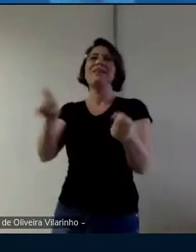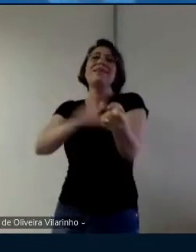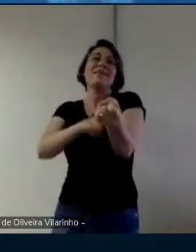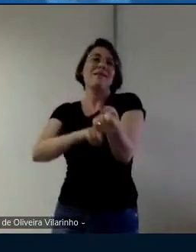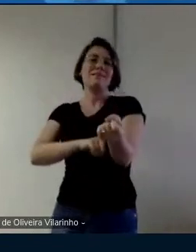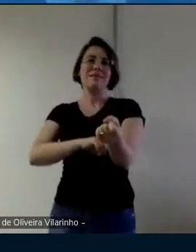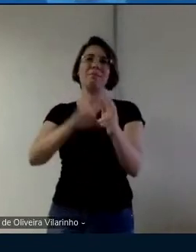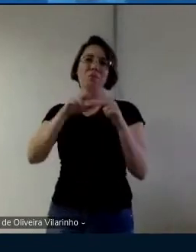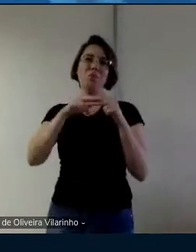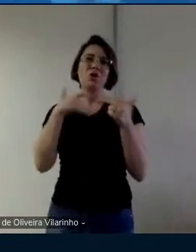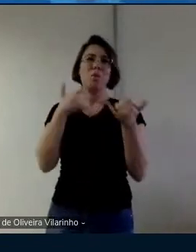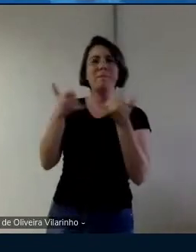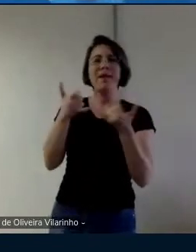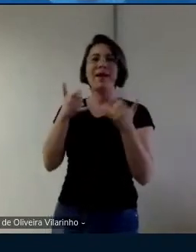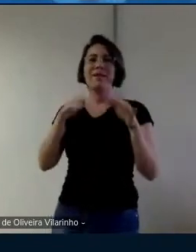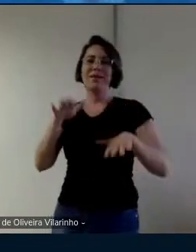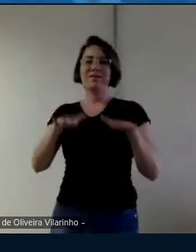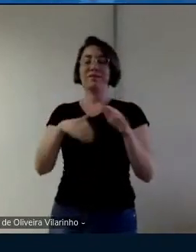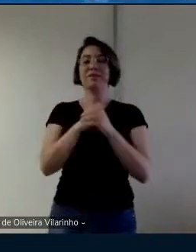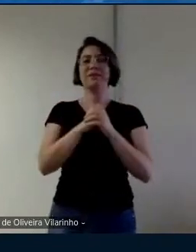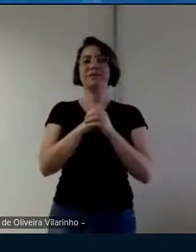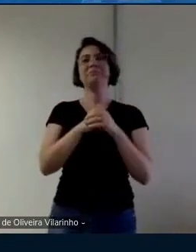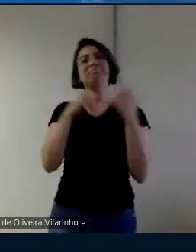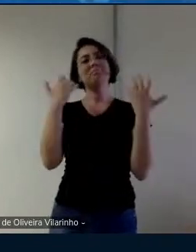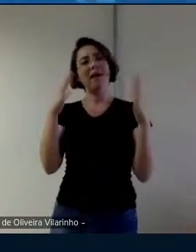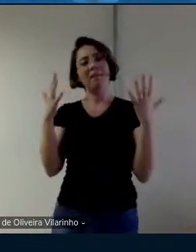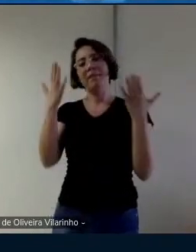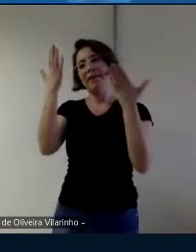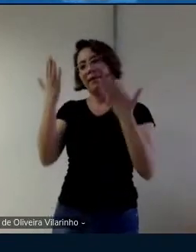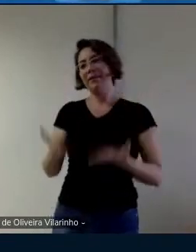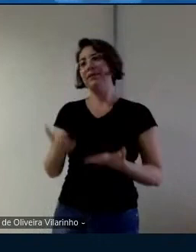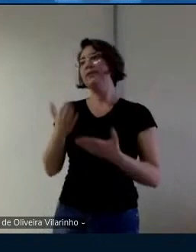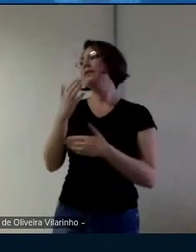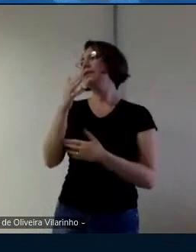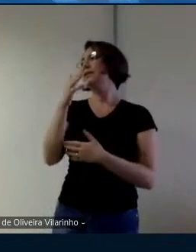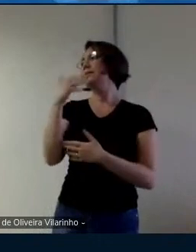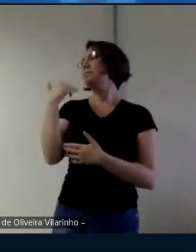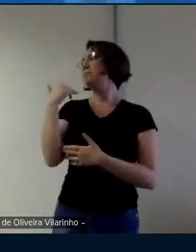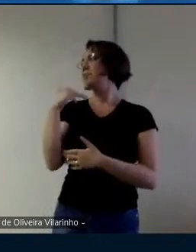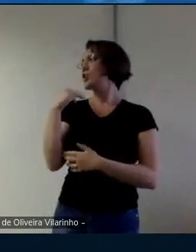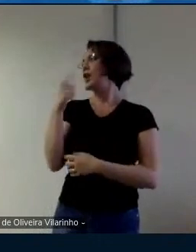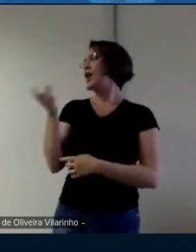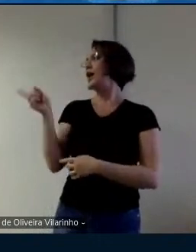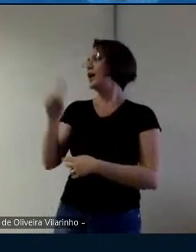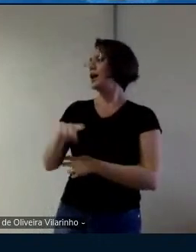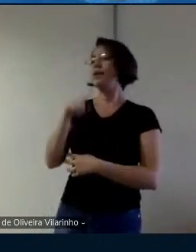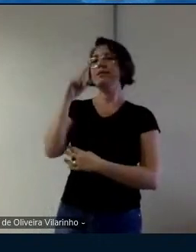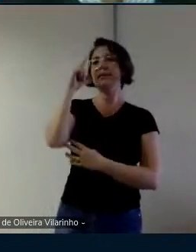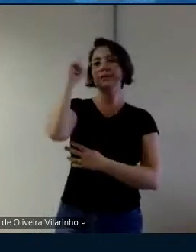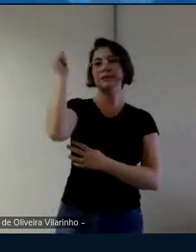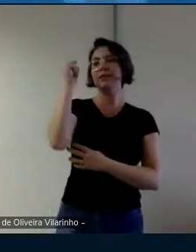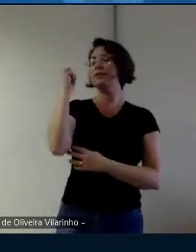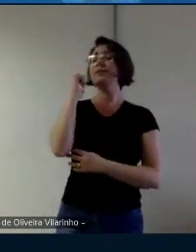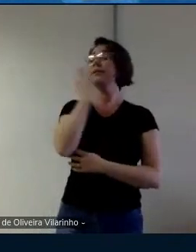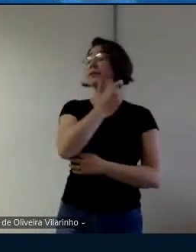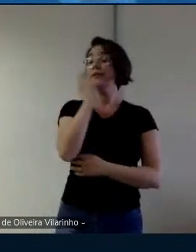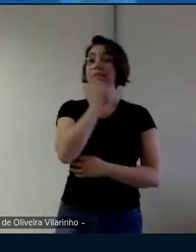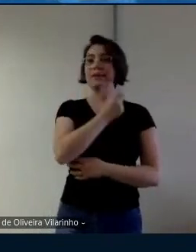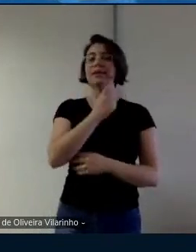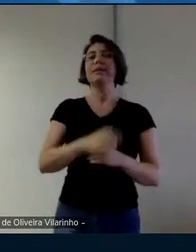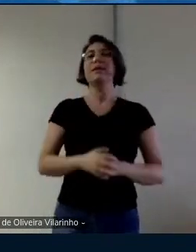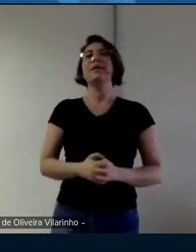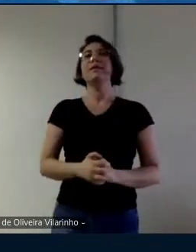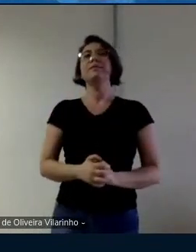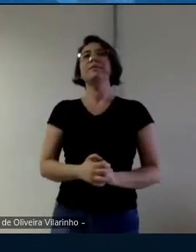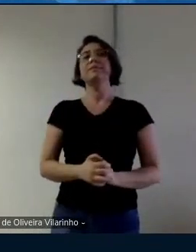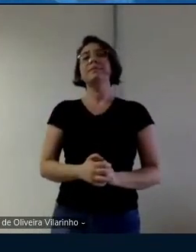tá bom? parabéns parabéns pra Michelle pra Sandra tá bom? então volto a